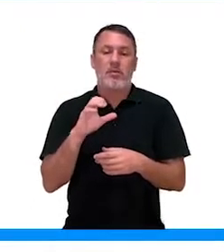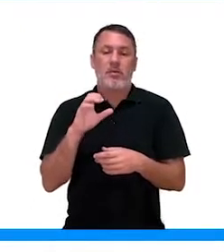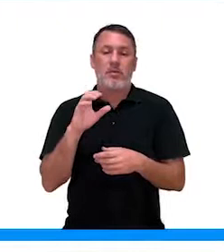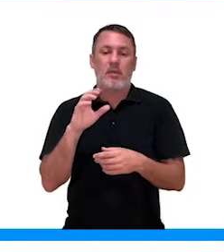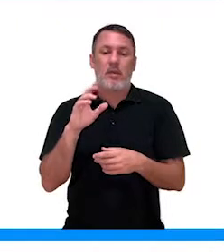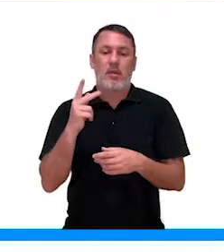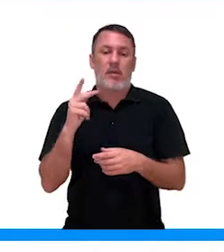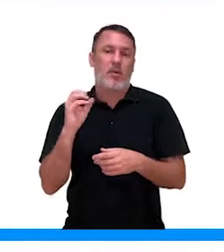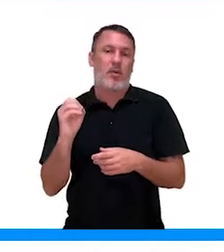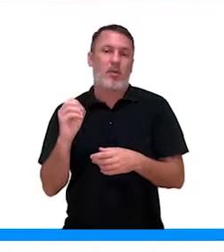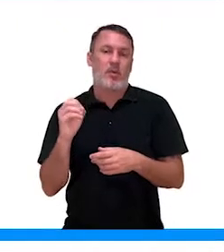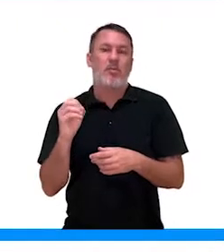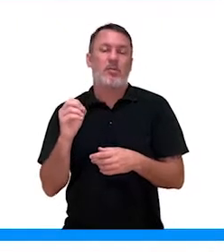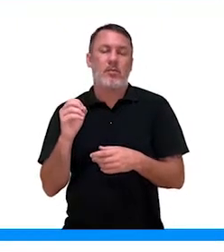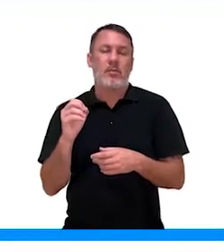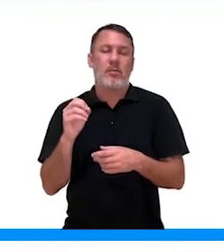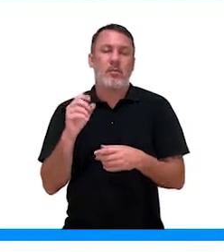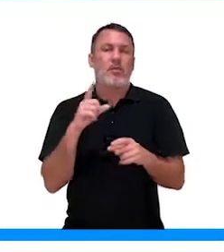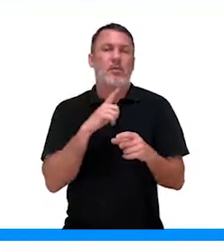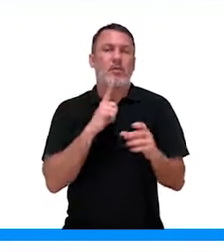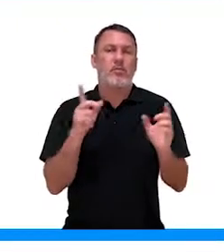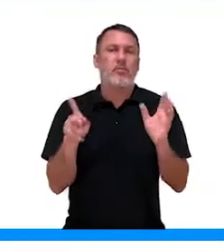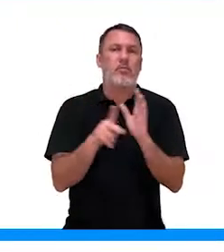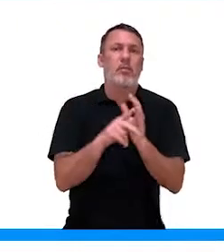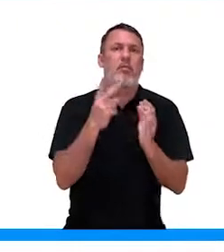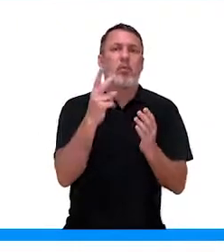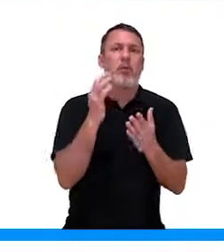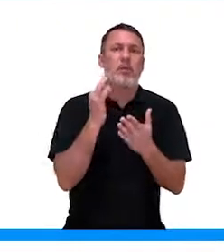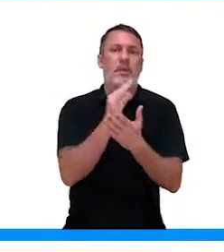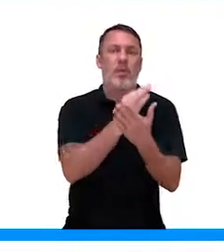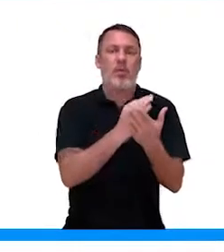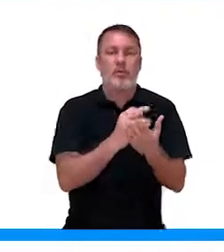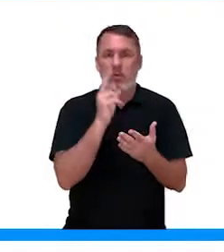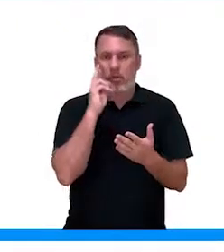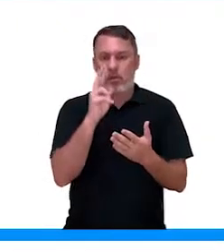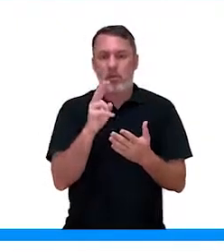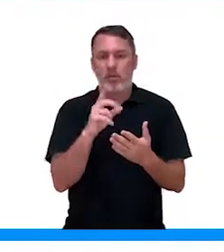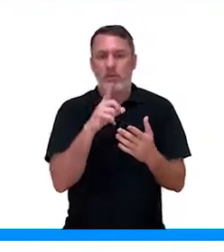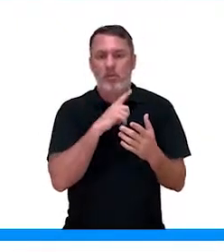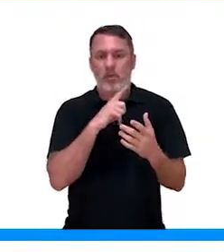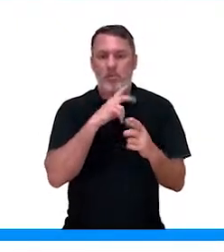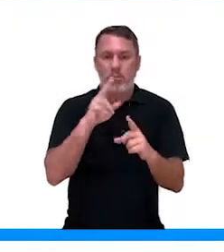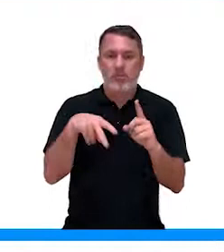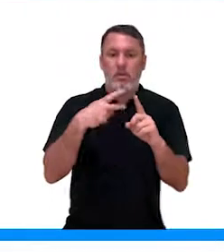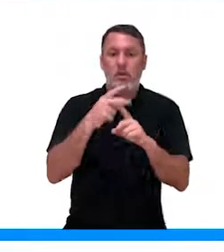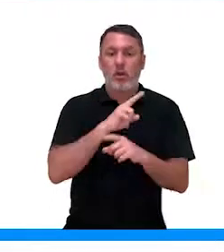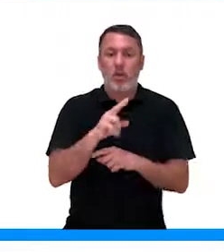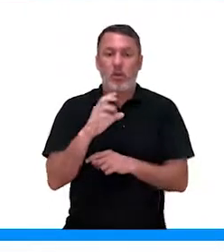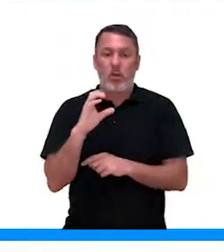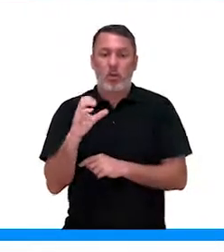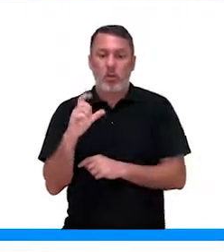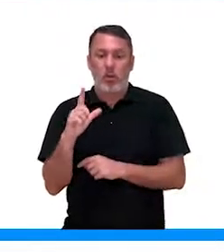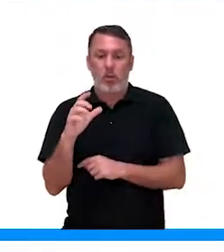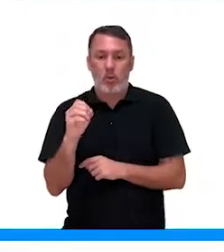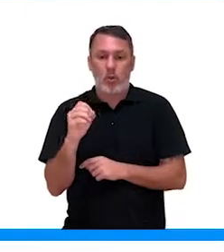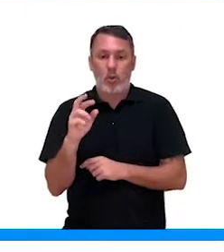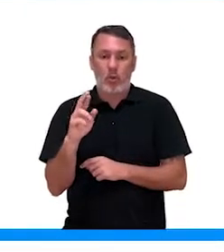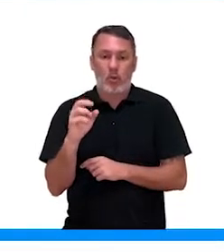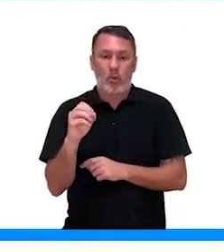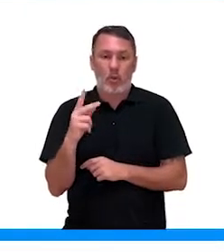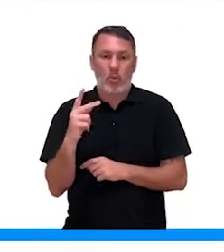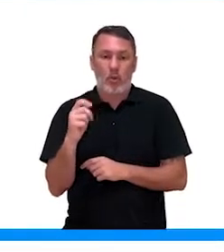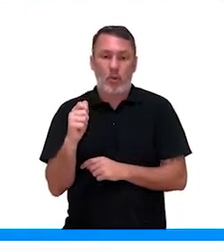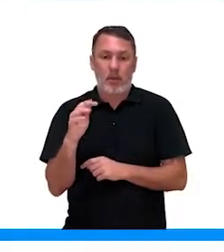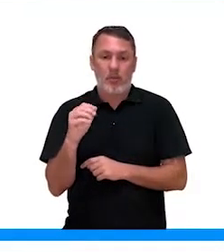realização da fotossíntese. O que que acontece? Ele tem duas células aí que são ricas em cloroplastos, vamos analisar na imagem,